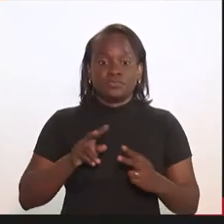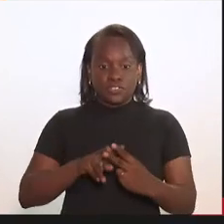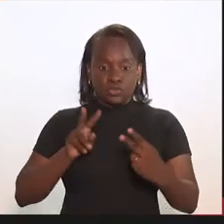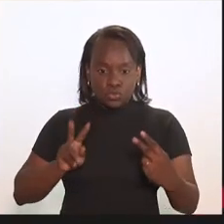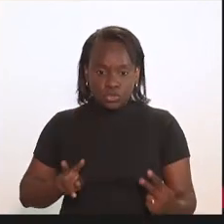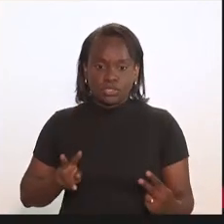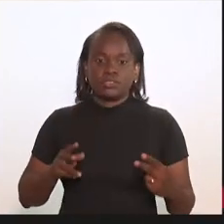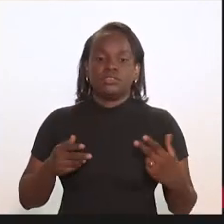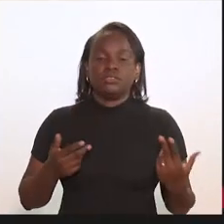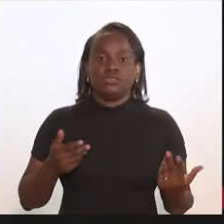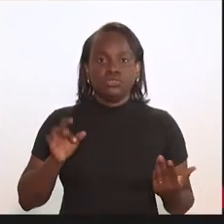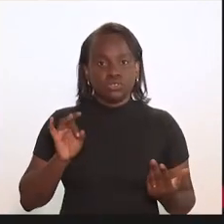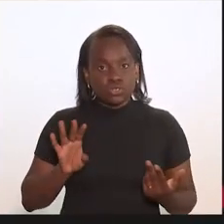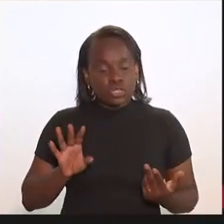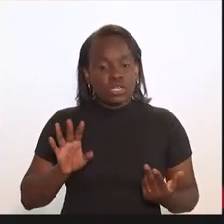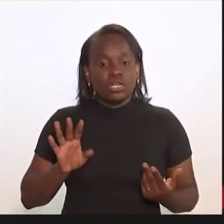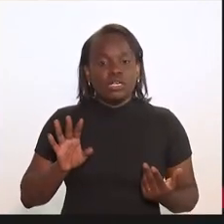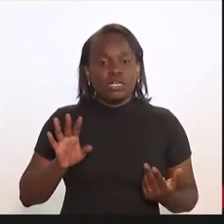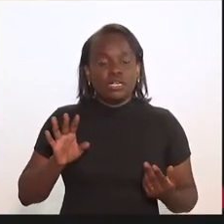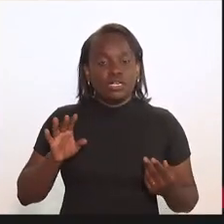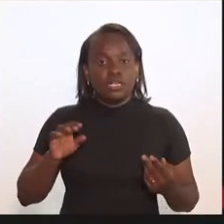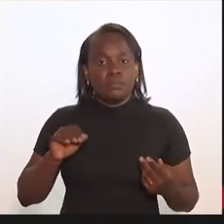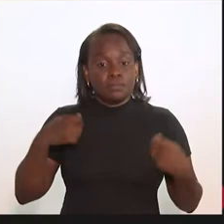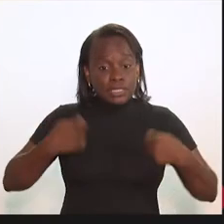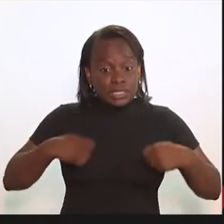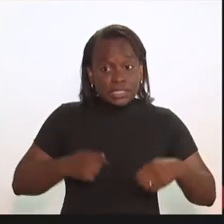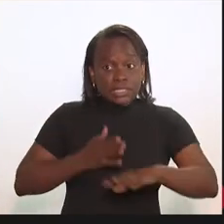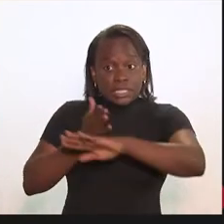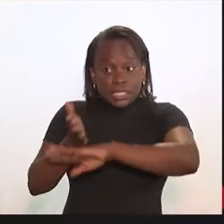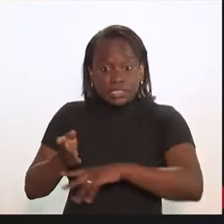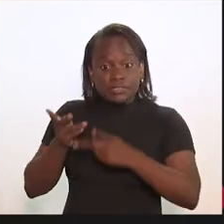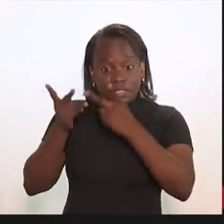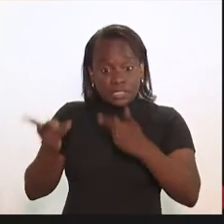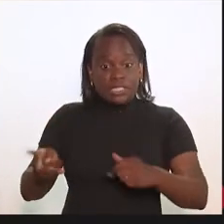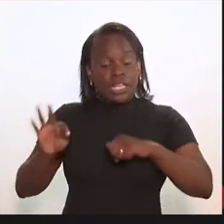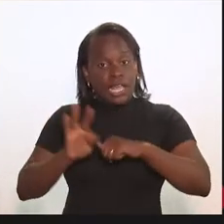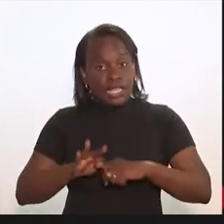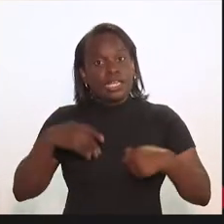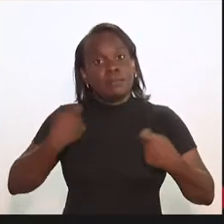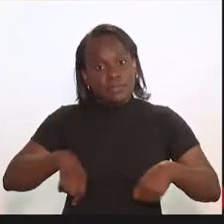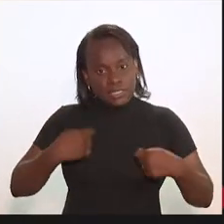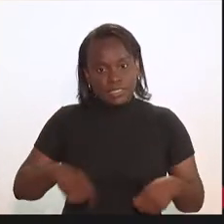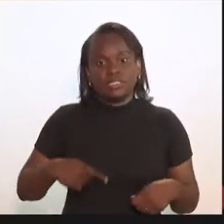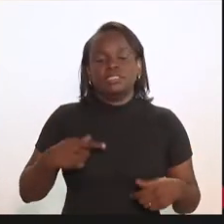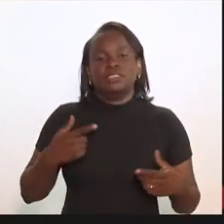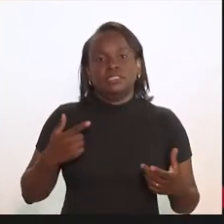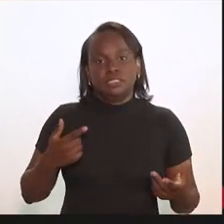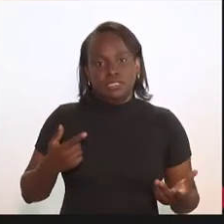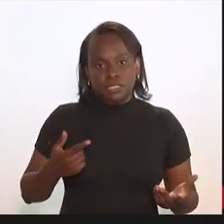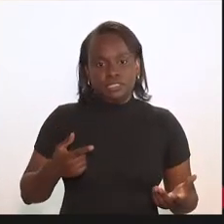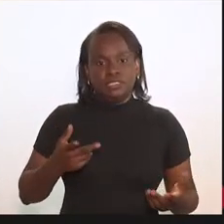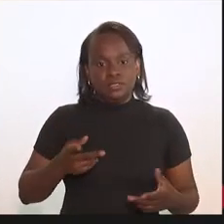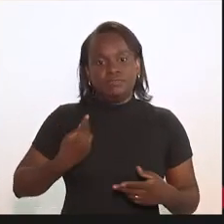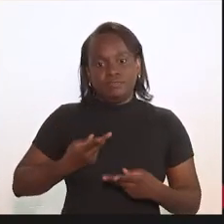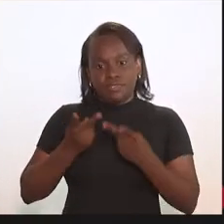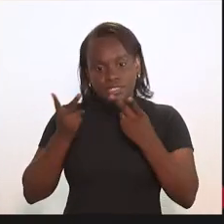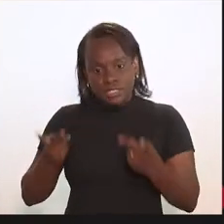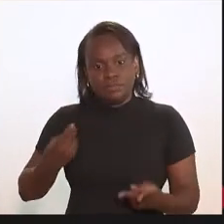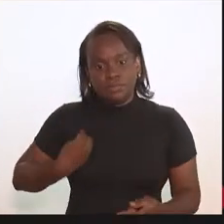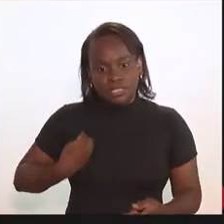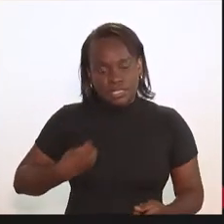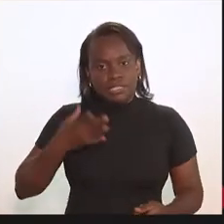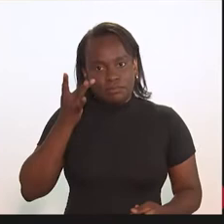são virtuais, com a exceção das visitas técnicas, que nos exige uma visita